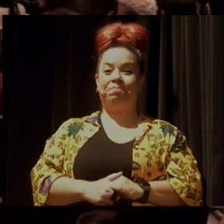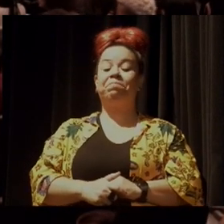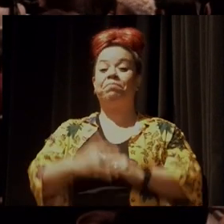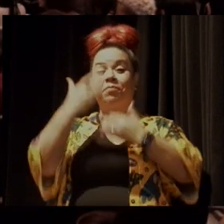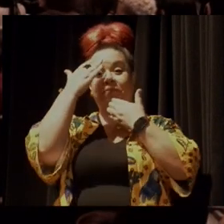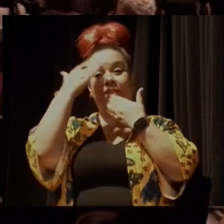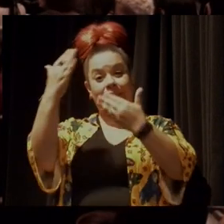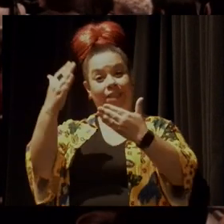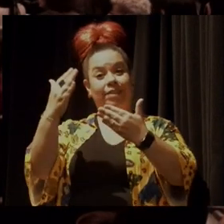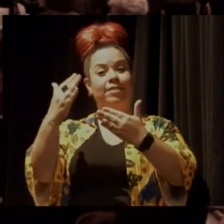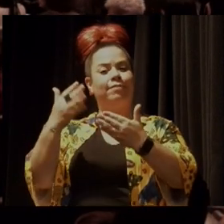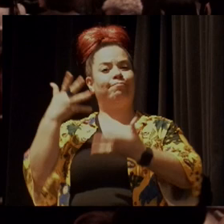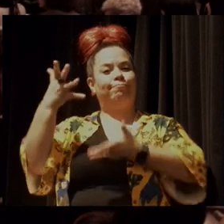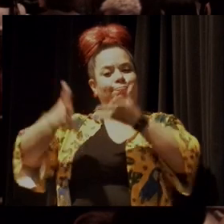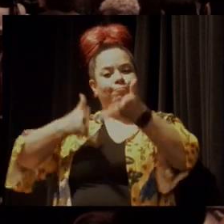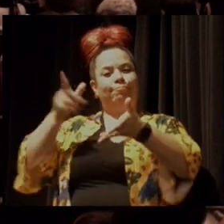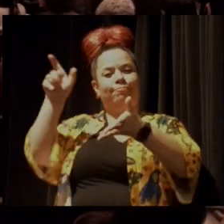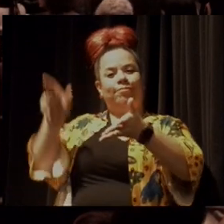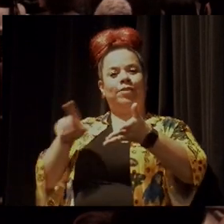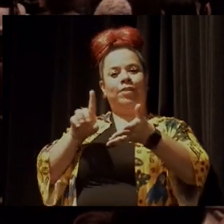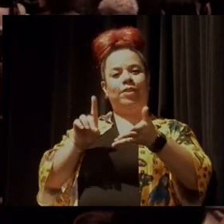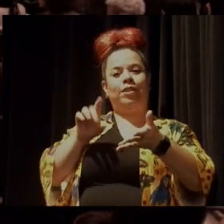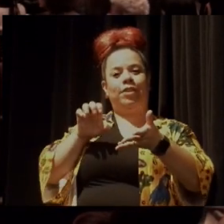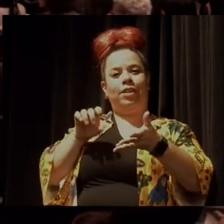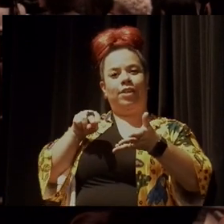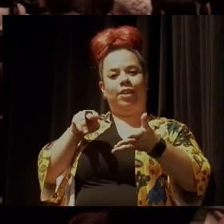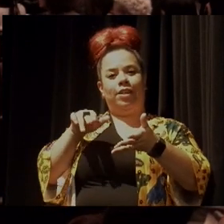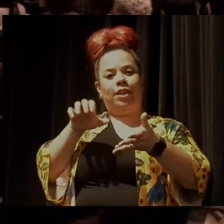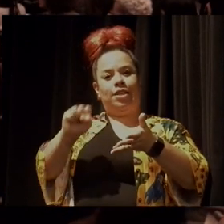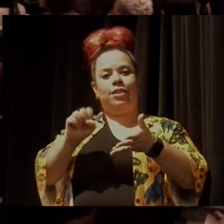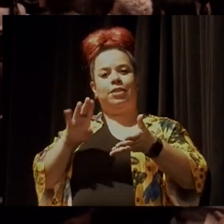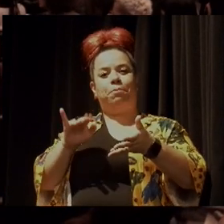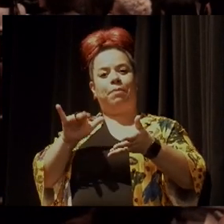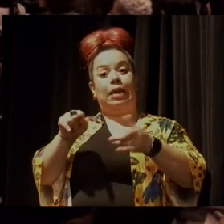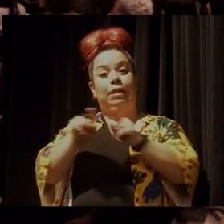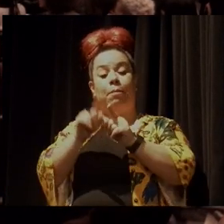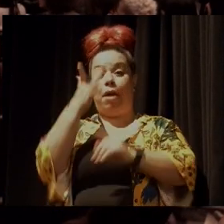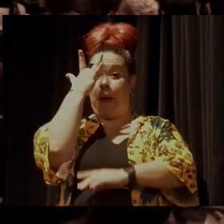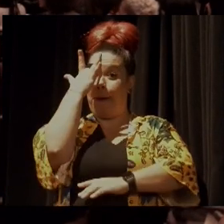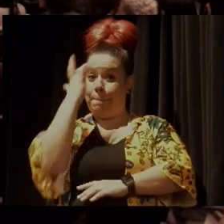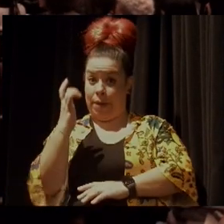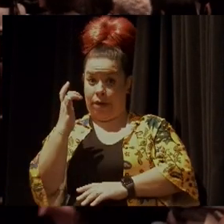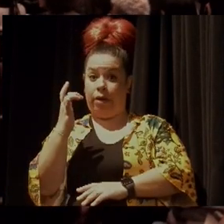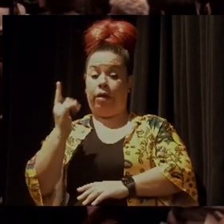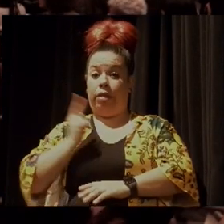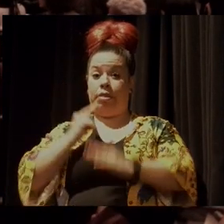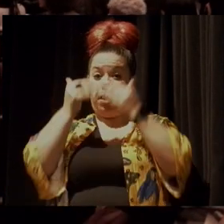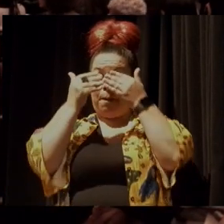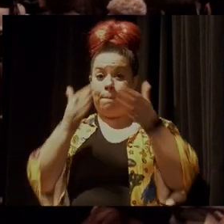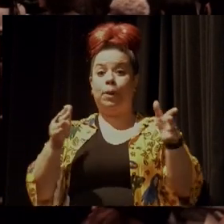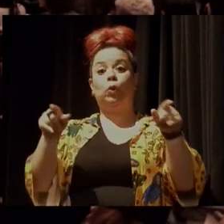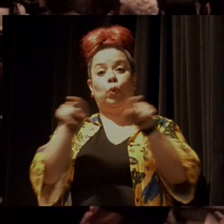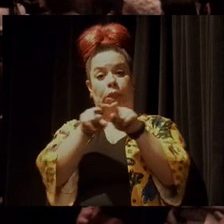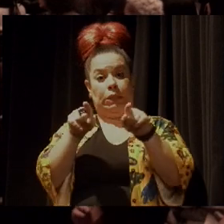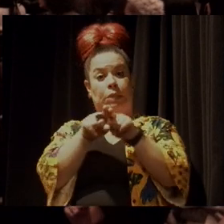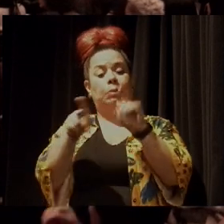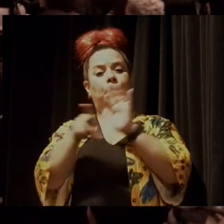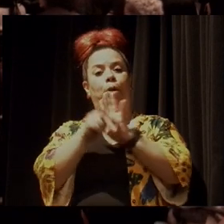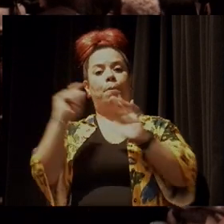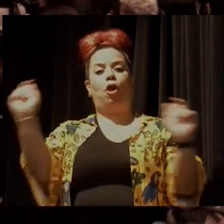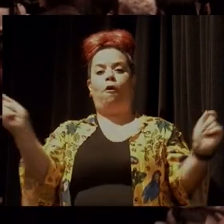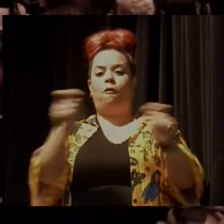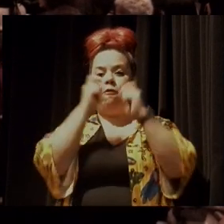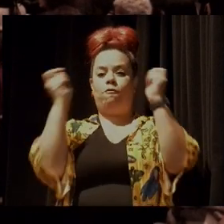Agradecemos as palavras da senhora Denise Baena. Amanhã, como parte da abertura do Festival Florestar,